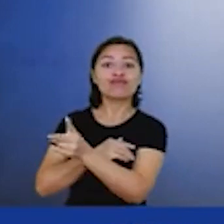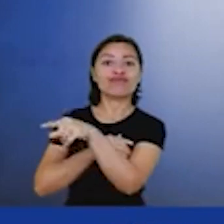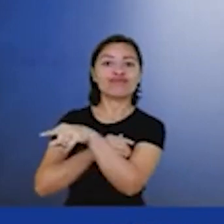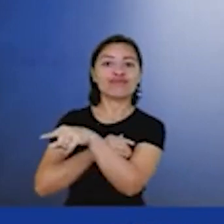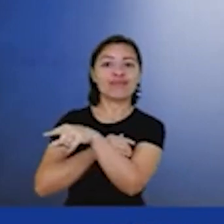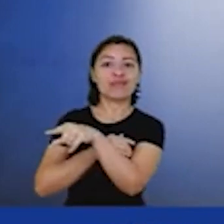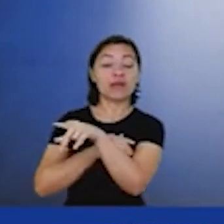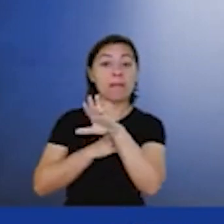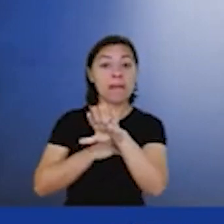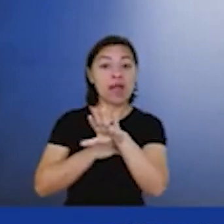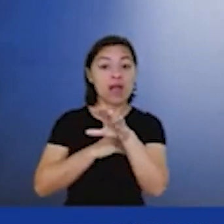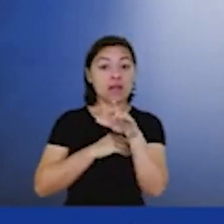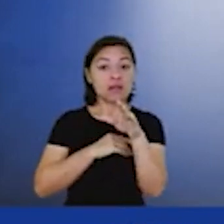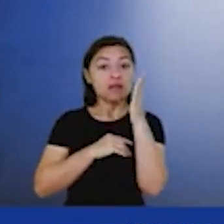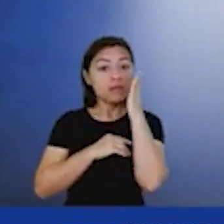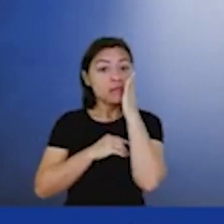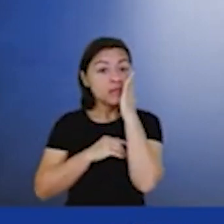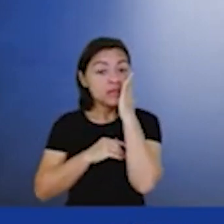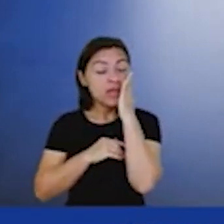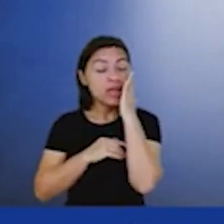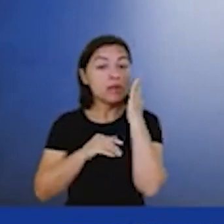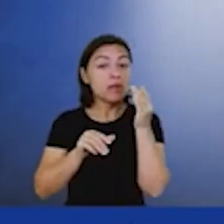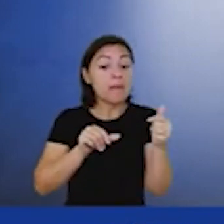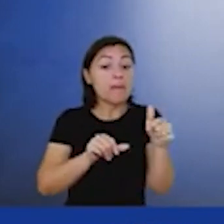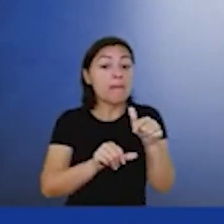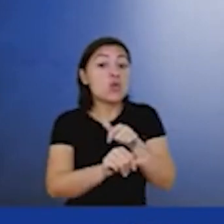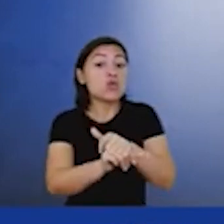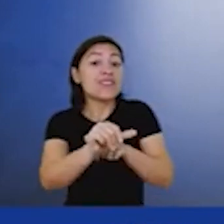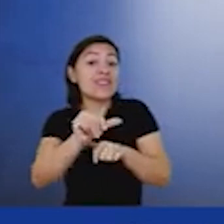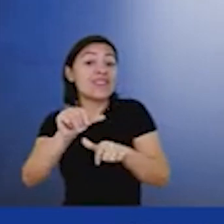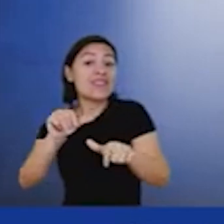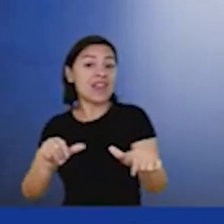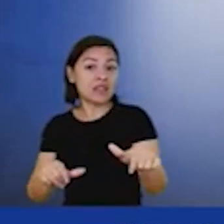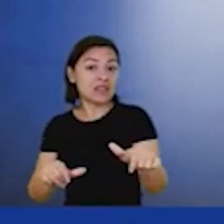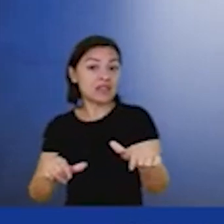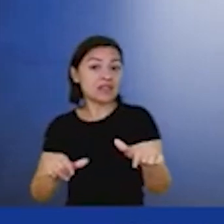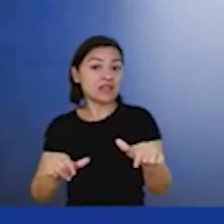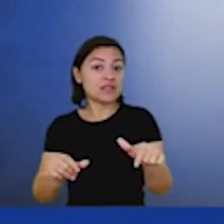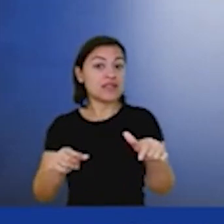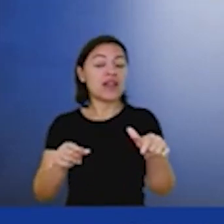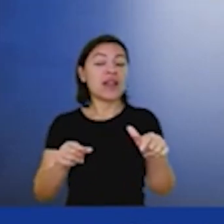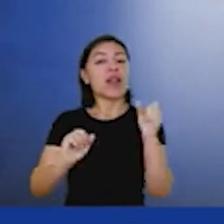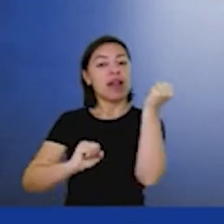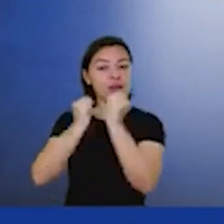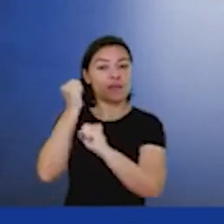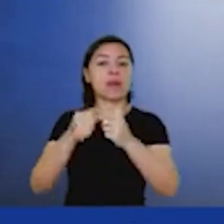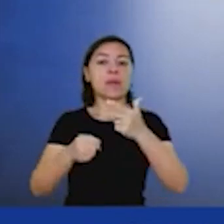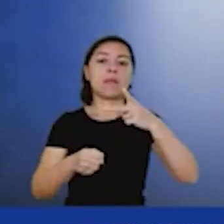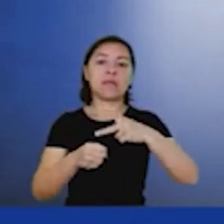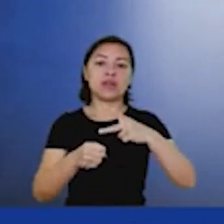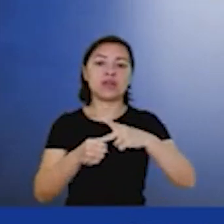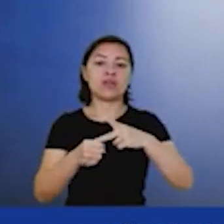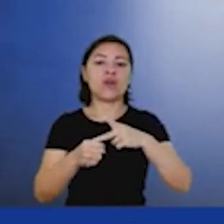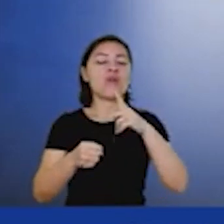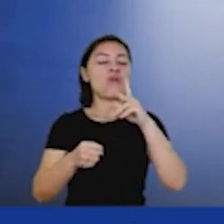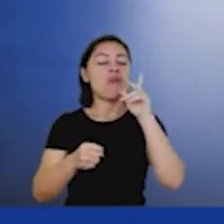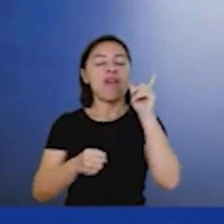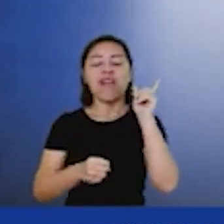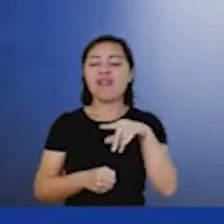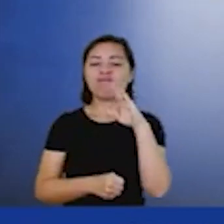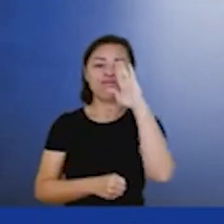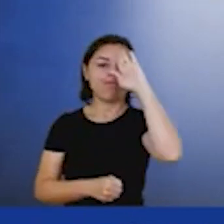na transição, as empresas de petróleo, elas têm um papel muito importante e relevante. E o desafio para o Brasil é o terceiro escopo,